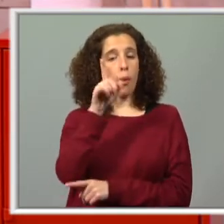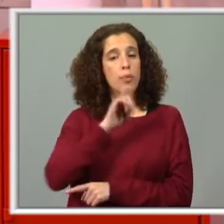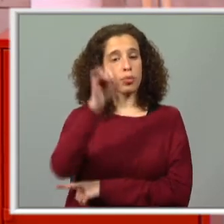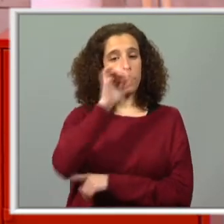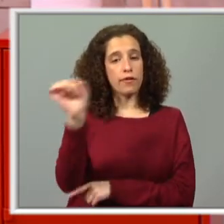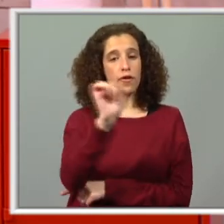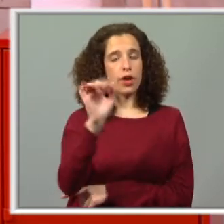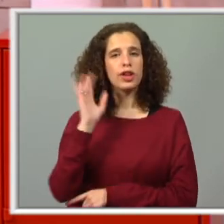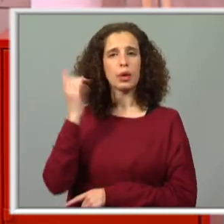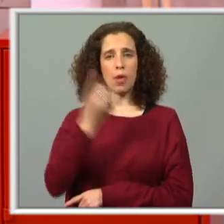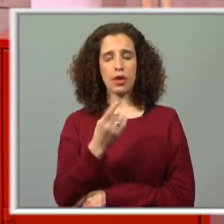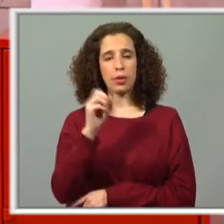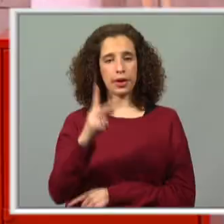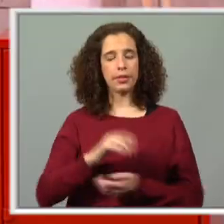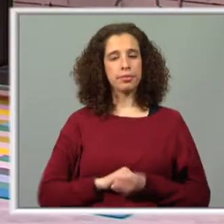mandam. Está bem?